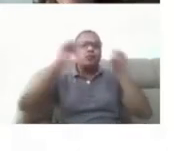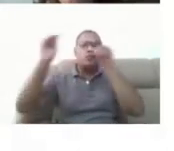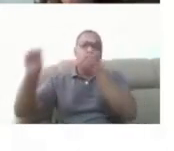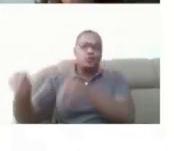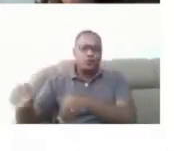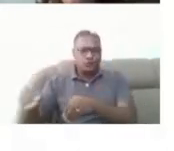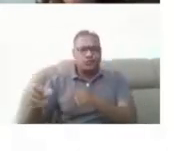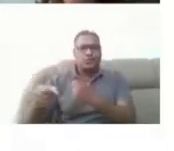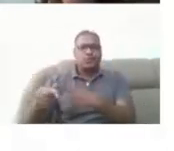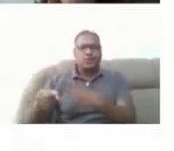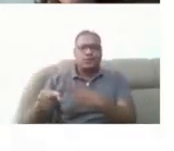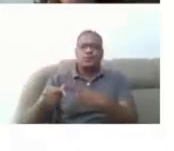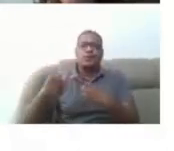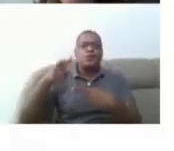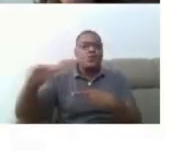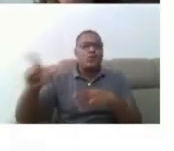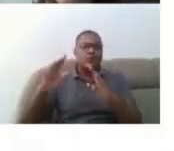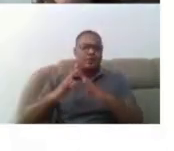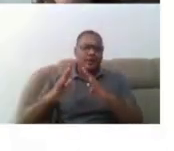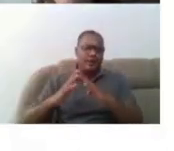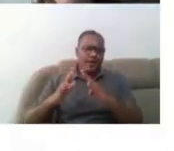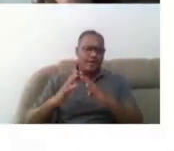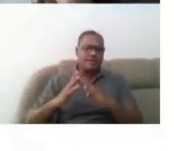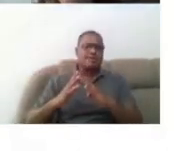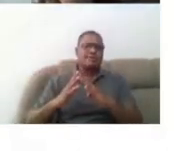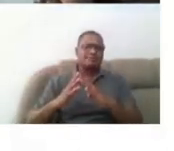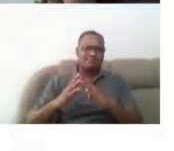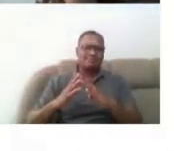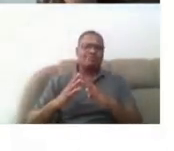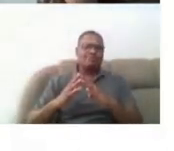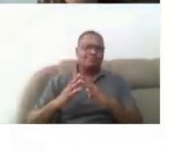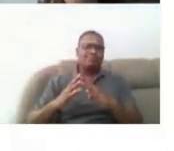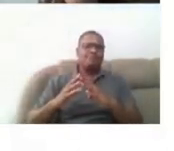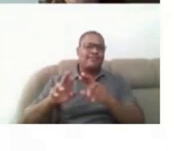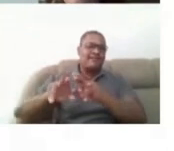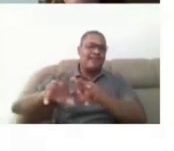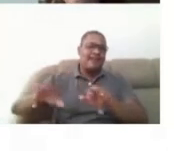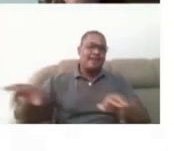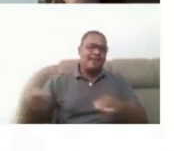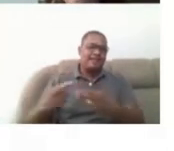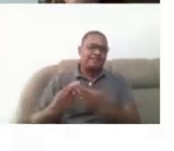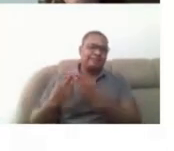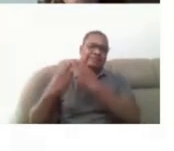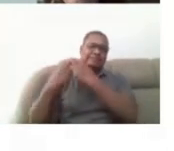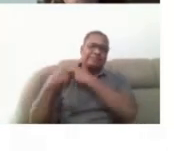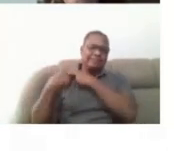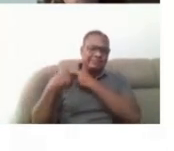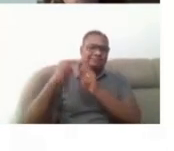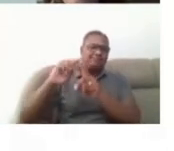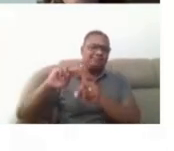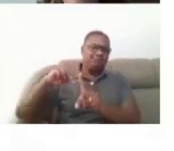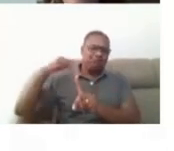casa, né? Ou assume outras responsabilidades que não assumir até então, né?